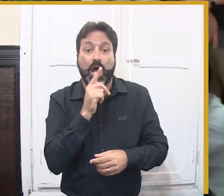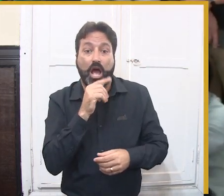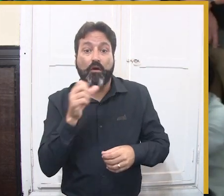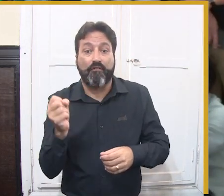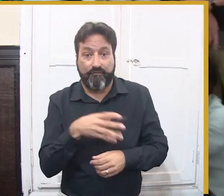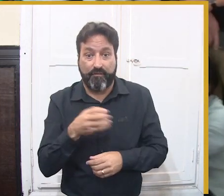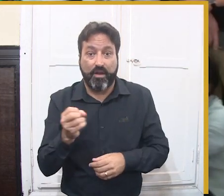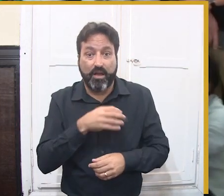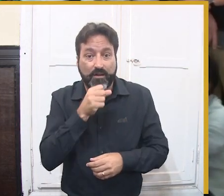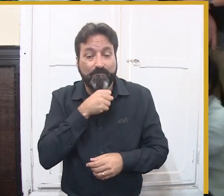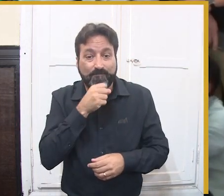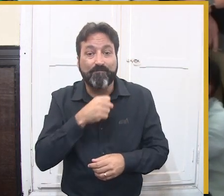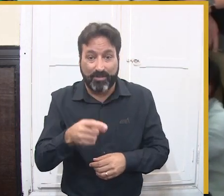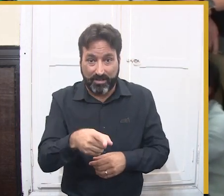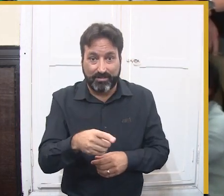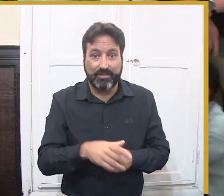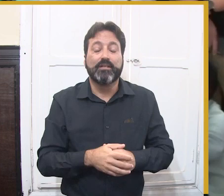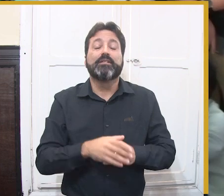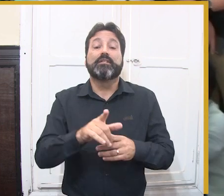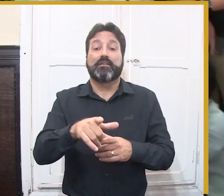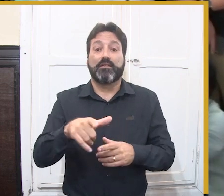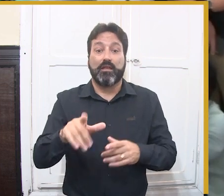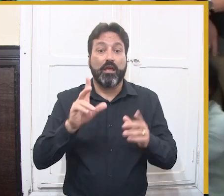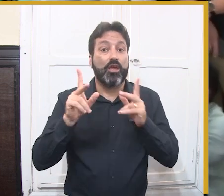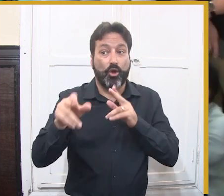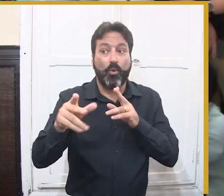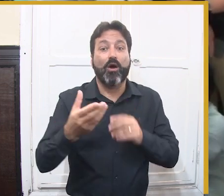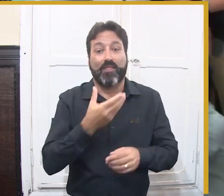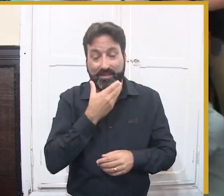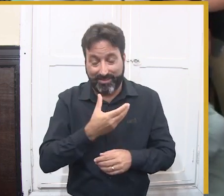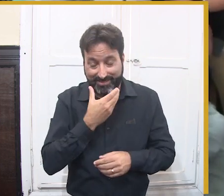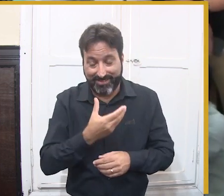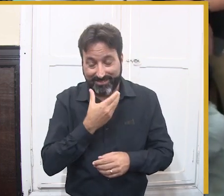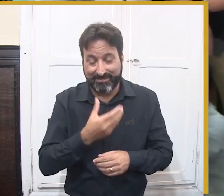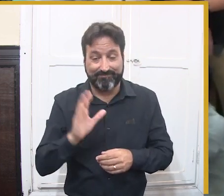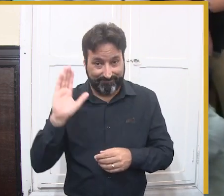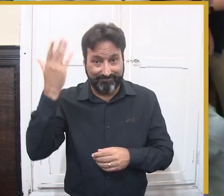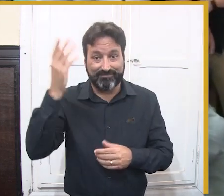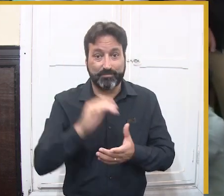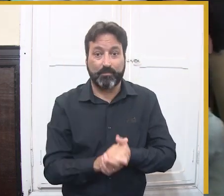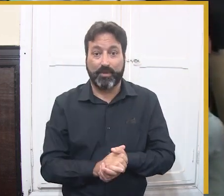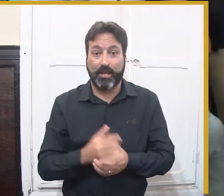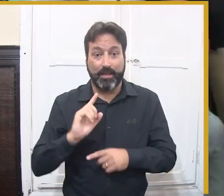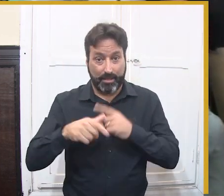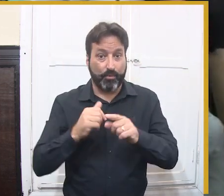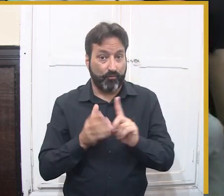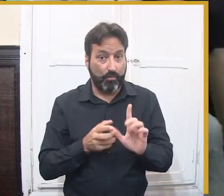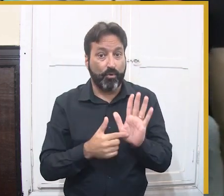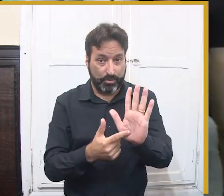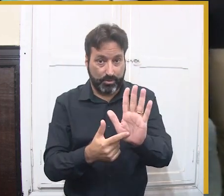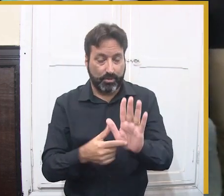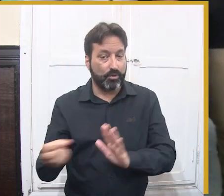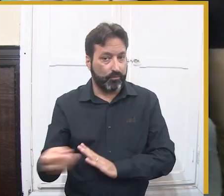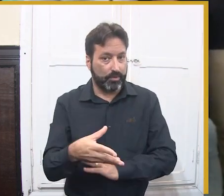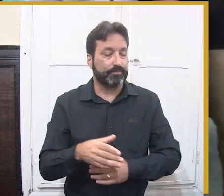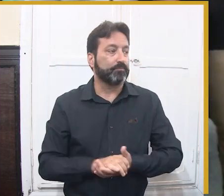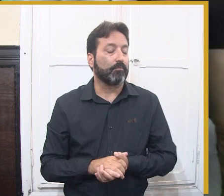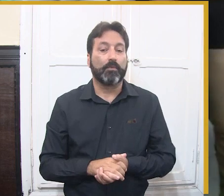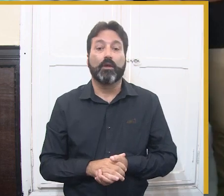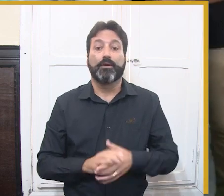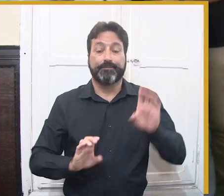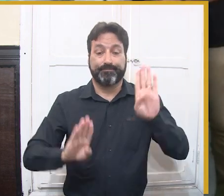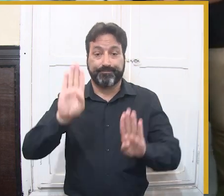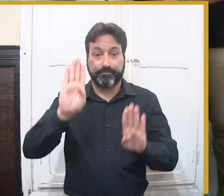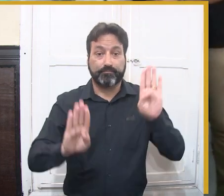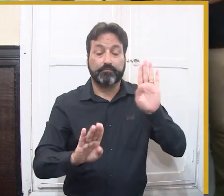de drones, que é outra iniciativa que nós vamos ter, além do show pirotécnico, nós teremos também show de drone esse ano no Açude Velho,